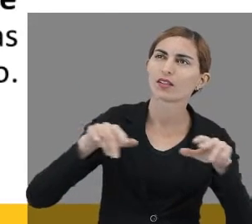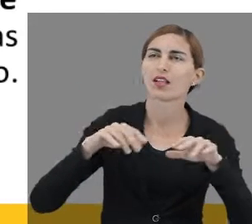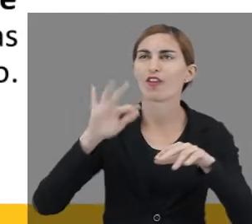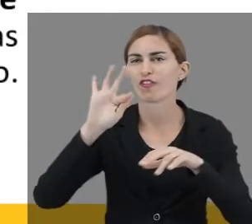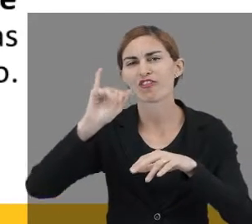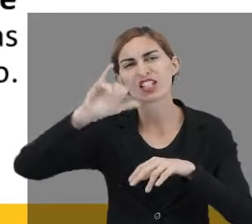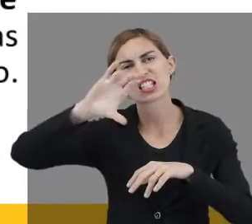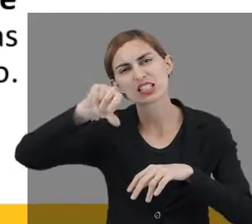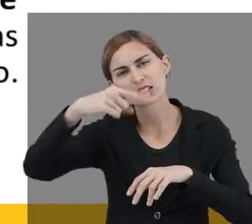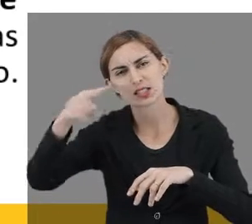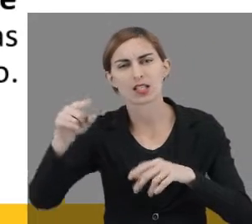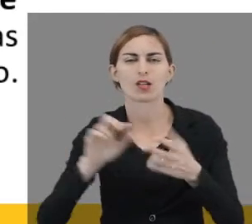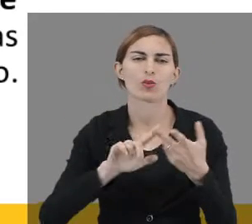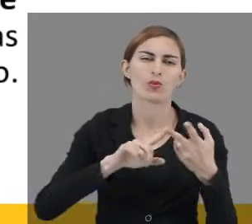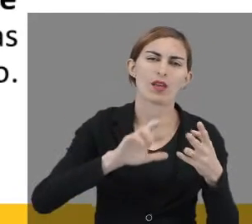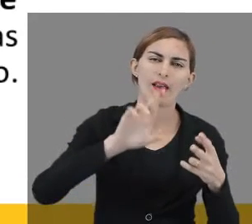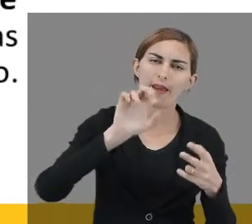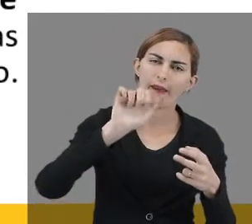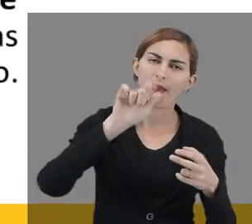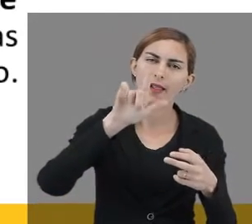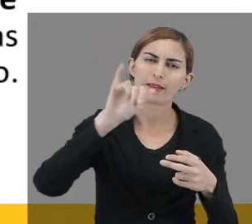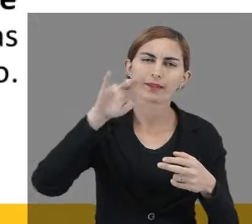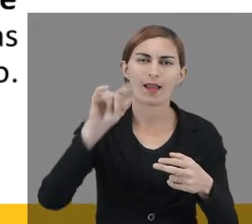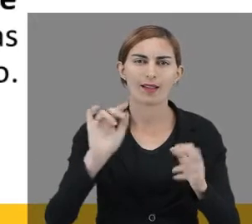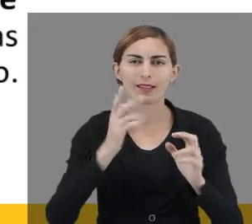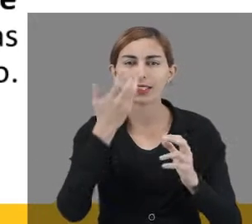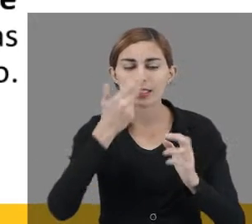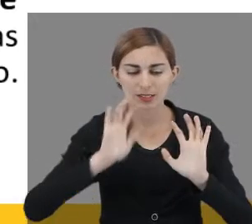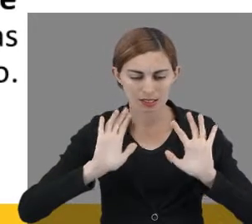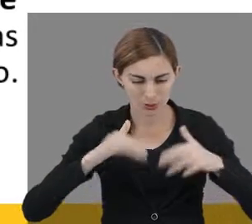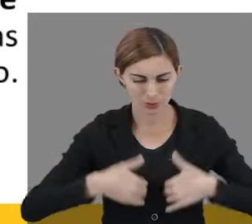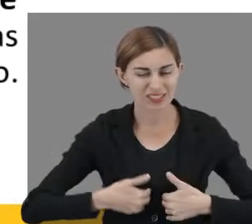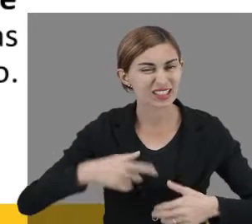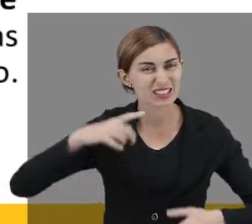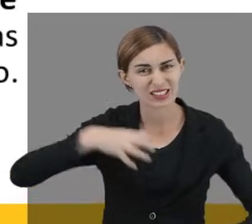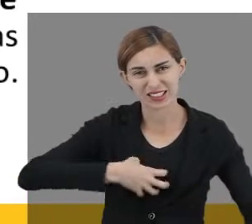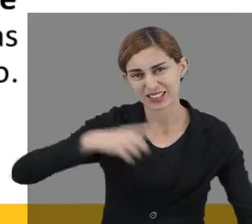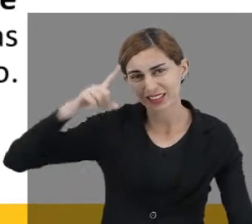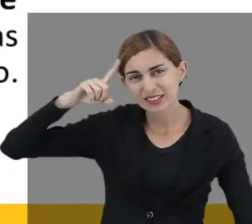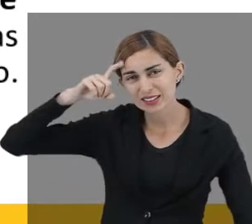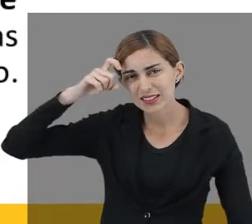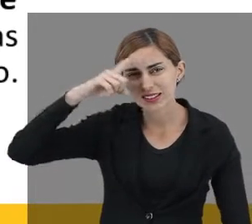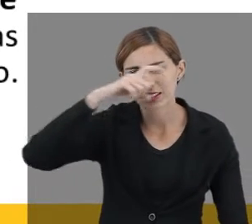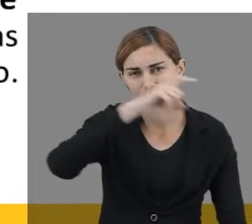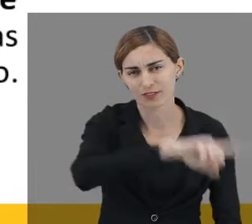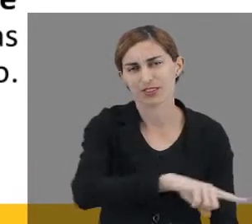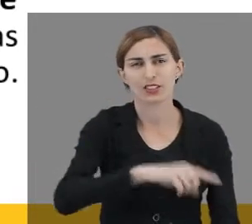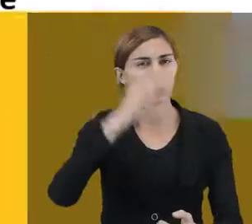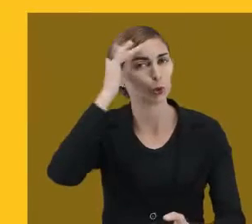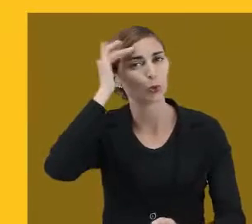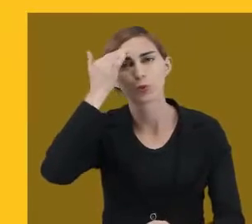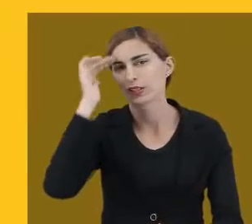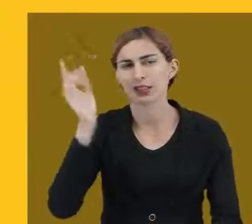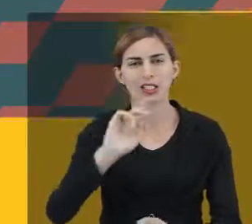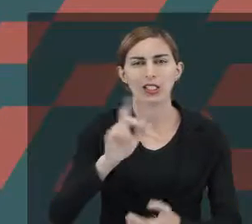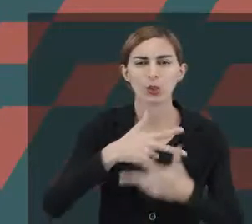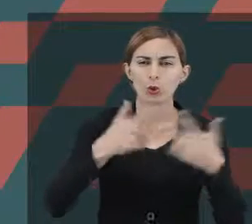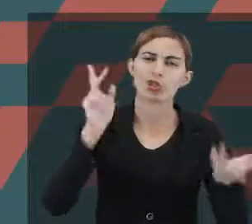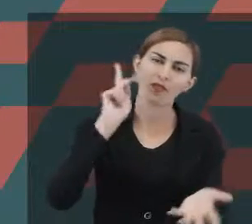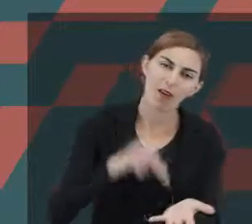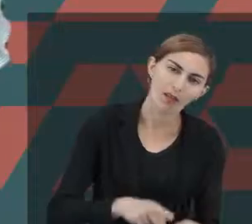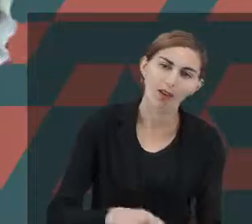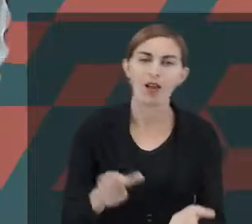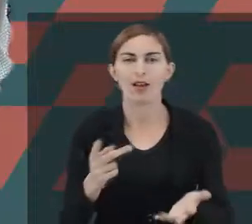a divisão entre a ficção e a realidade. As crianças com autismo têm uma dificuldade muito grande de fazer essa leitura do que é